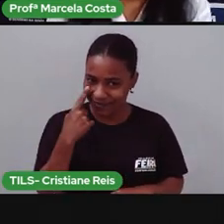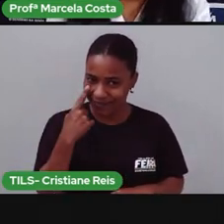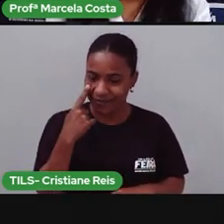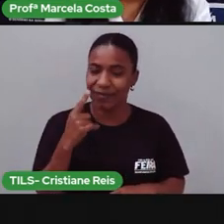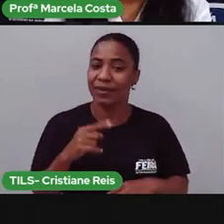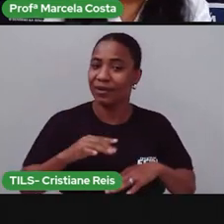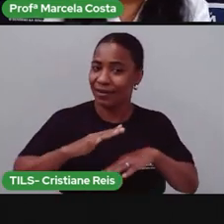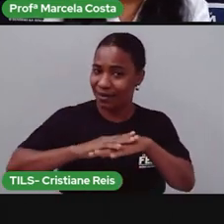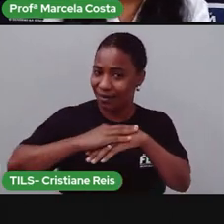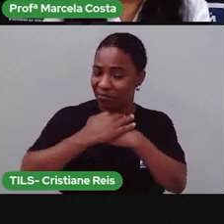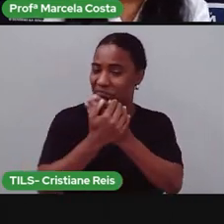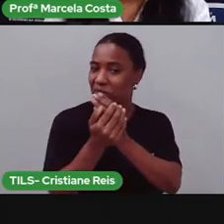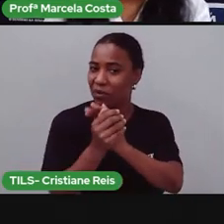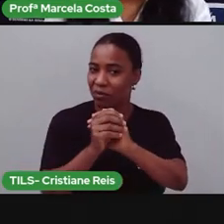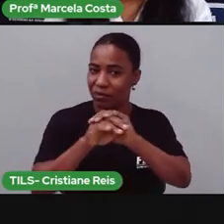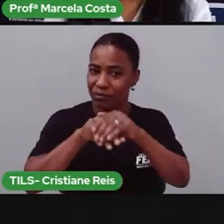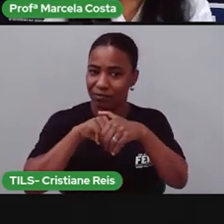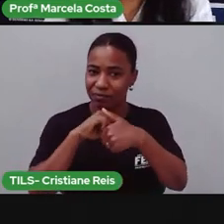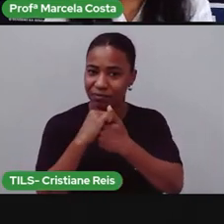Lavar as mãos.